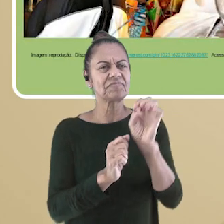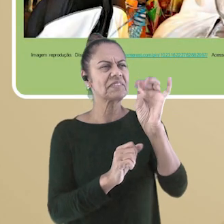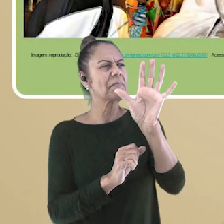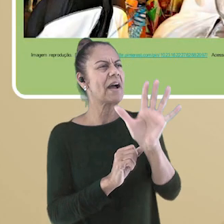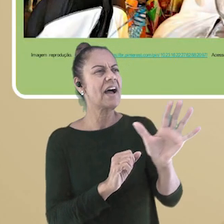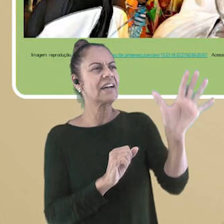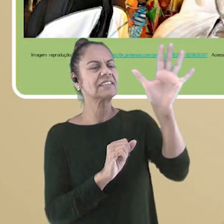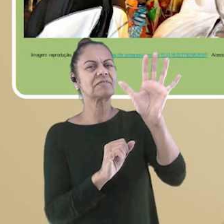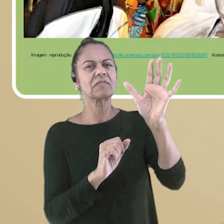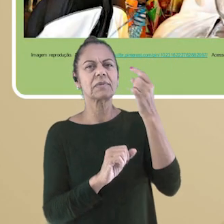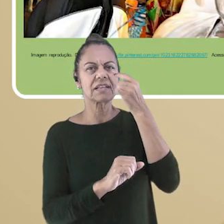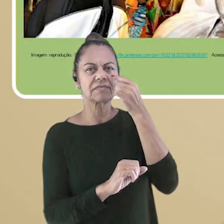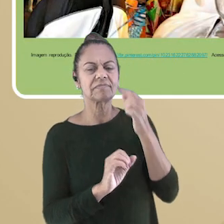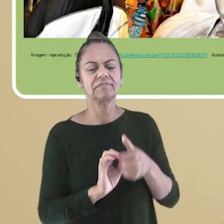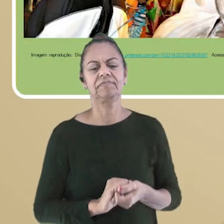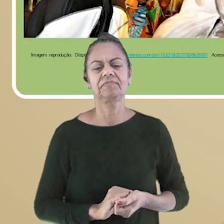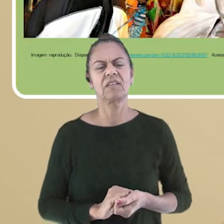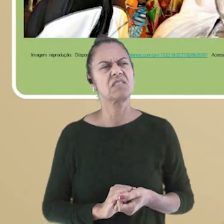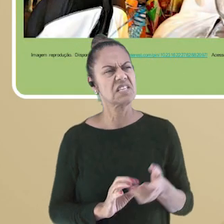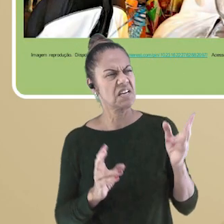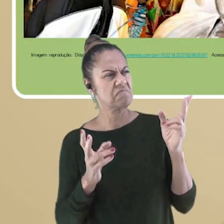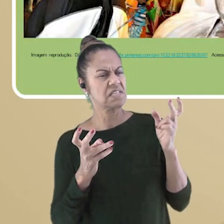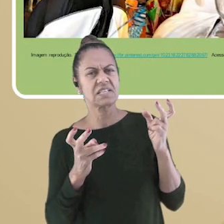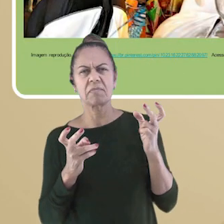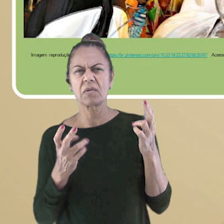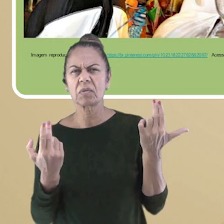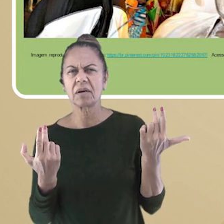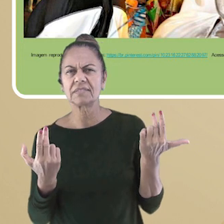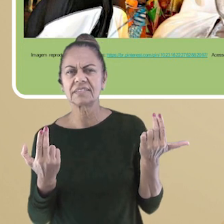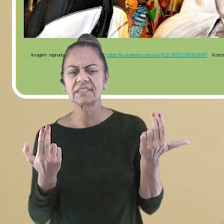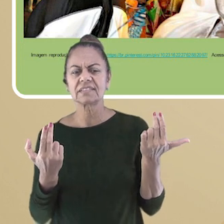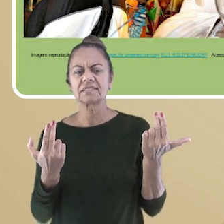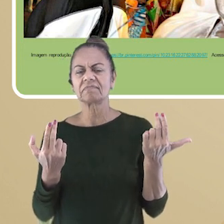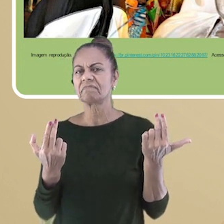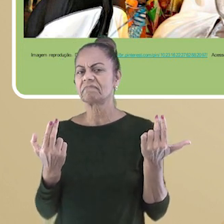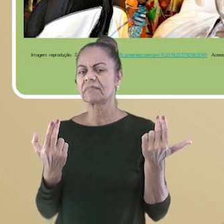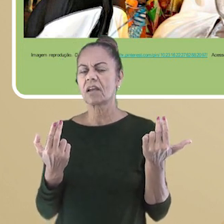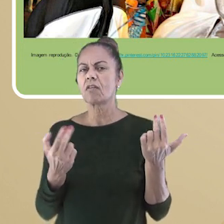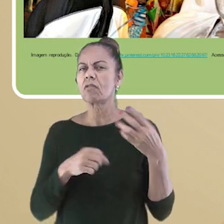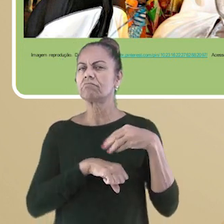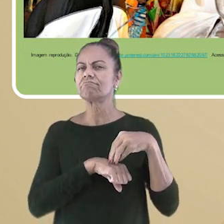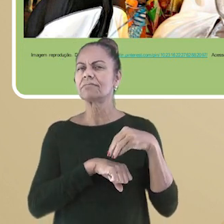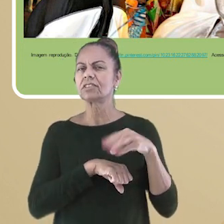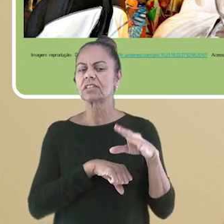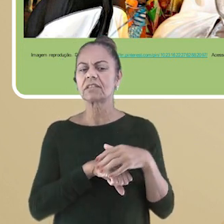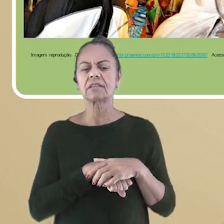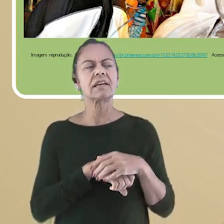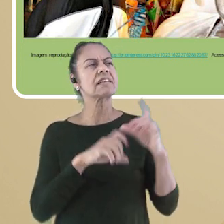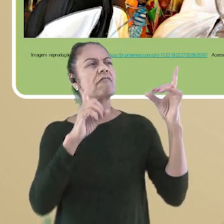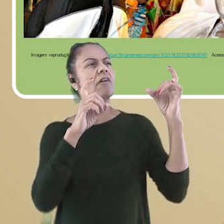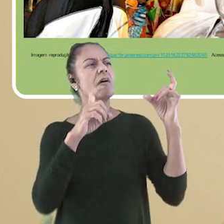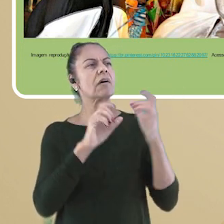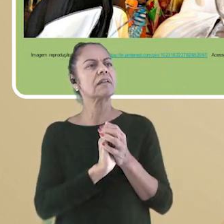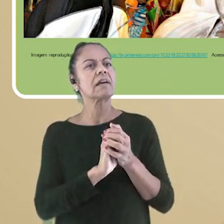Observe a primeira imagem que aparece aqui na tela. Já viu algo parecido na TV? Vou te dar algumas